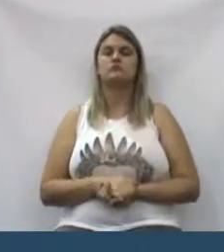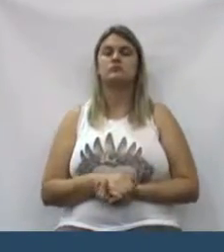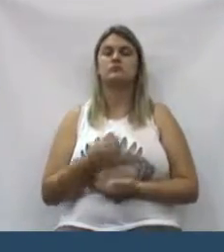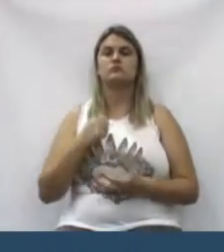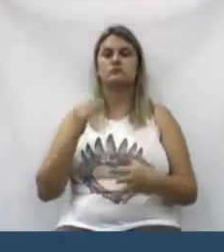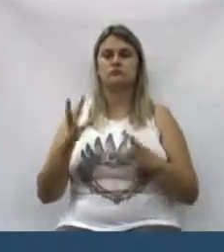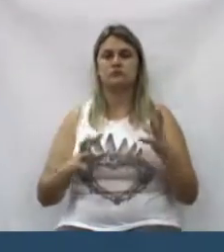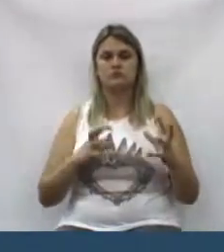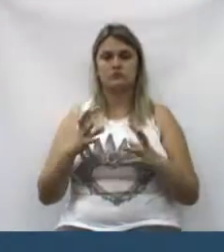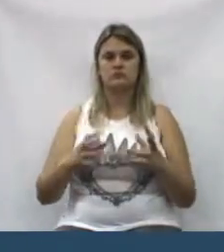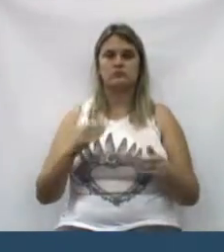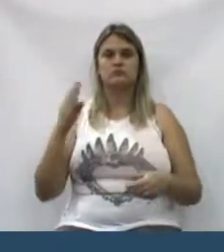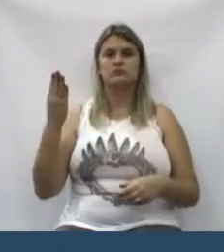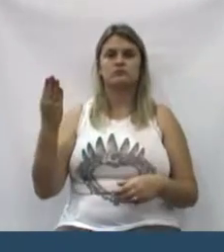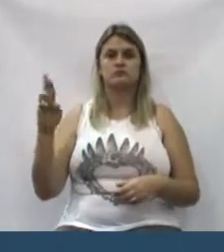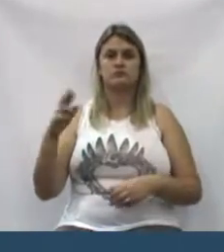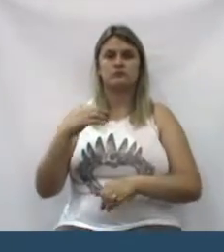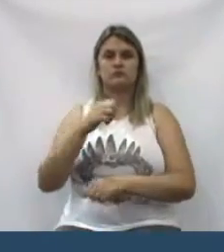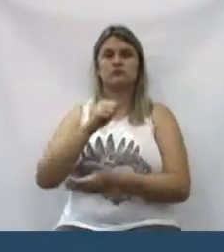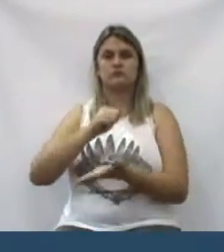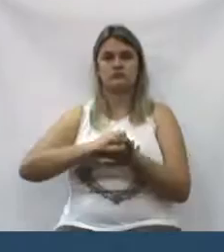briga por BR, BR,